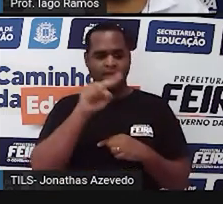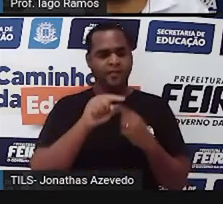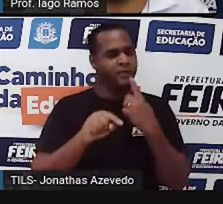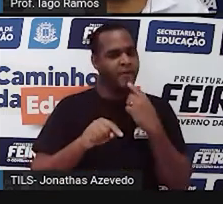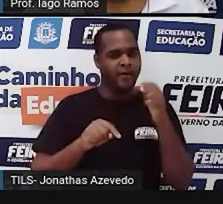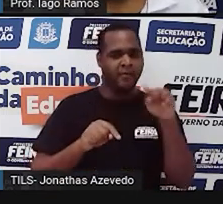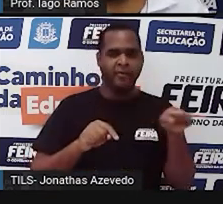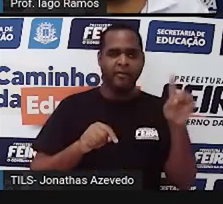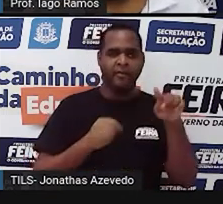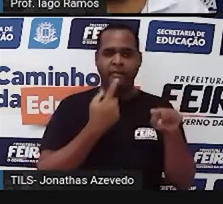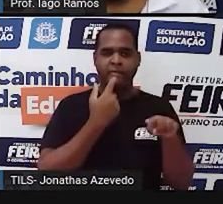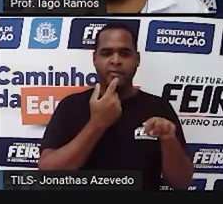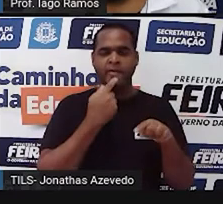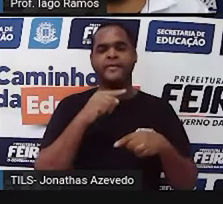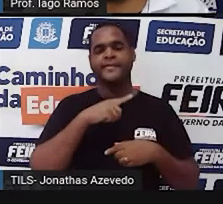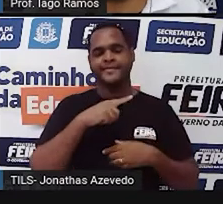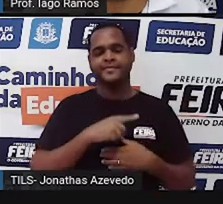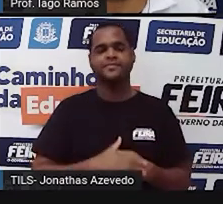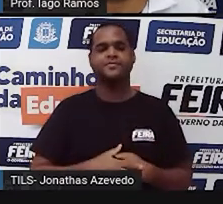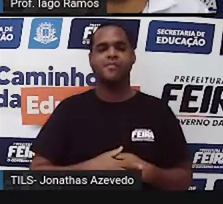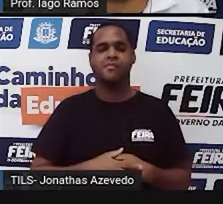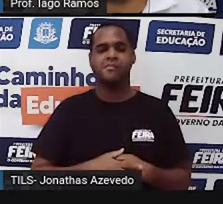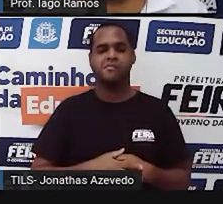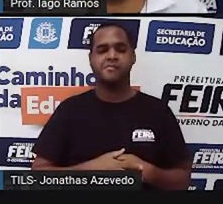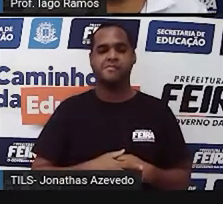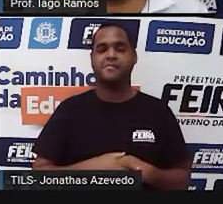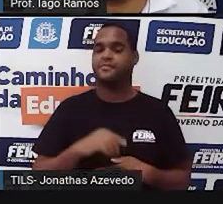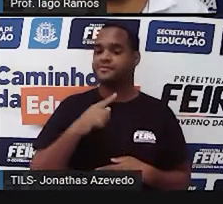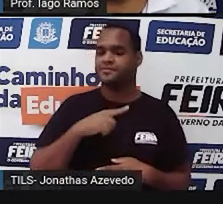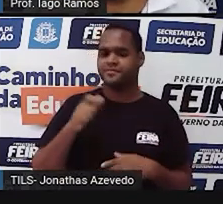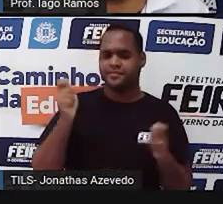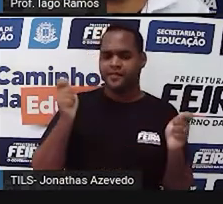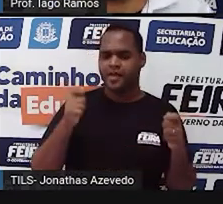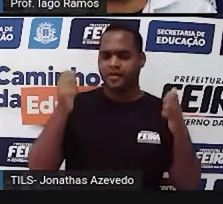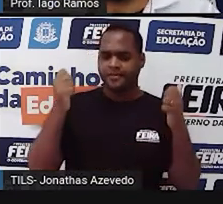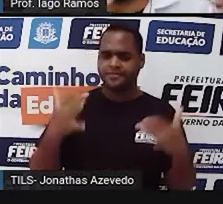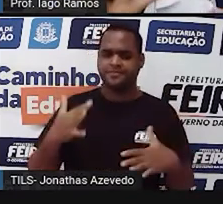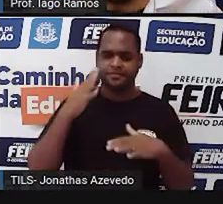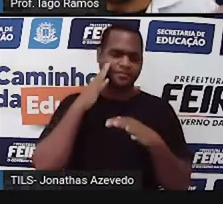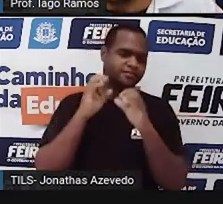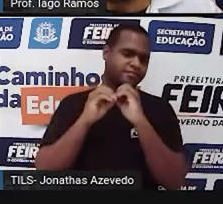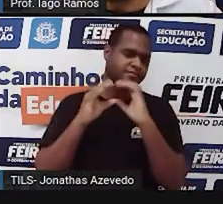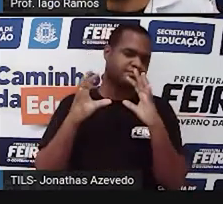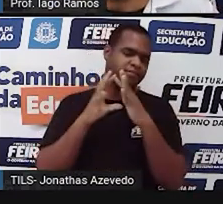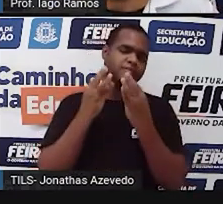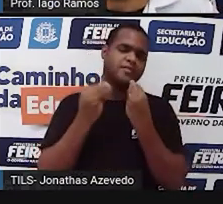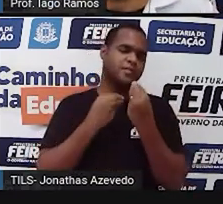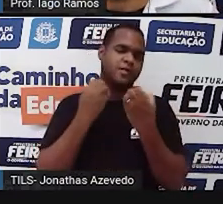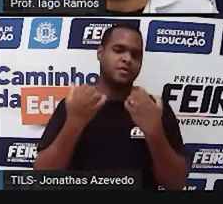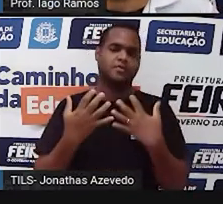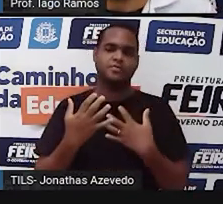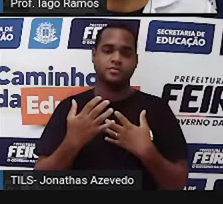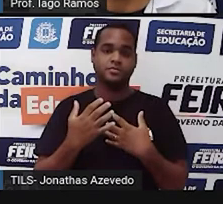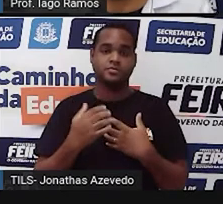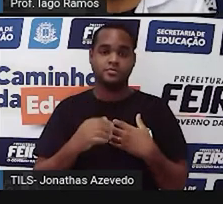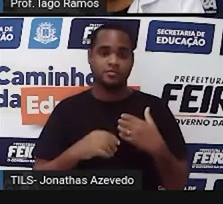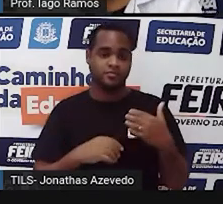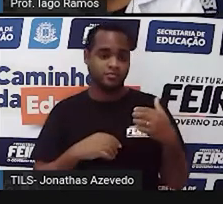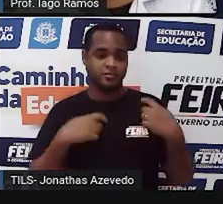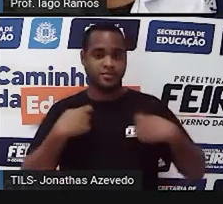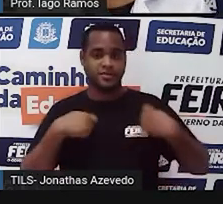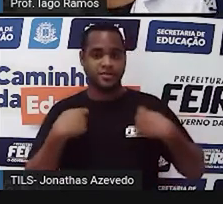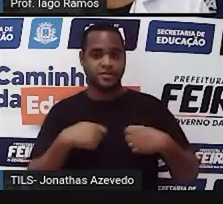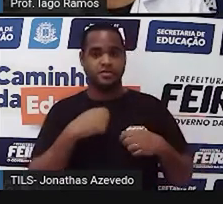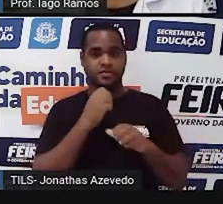Belezinha? Bom, o que fazer pra descobrir? As duas caixinhas juntas tem que dar